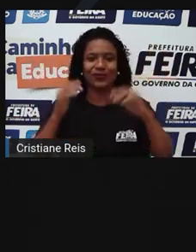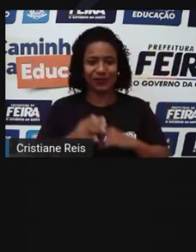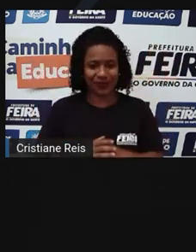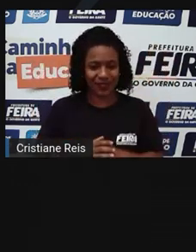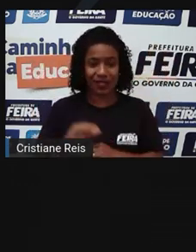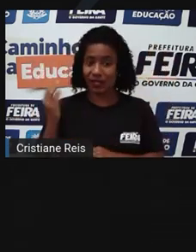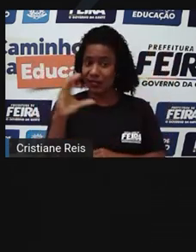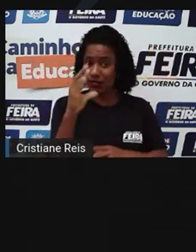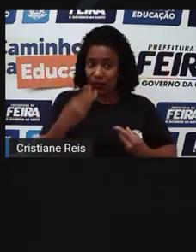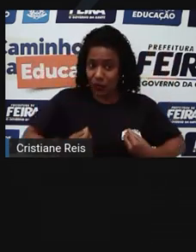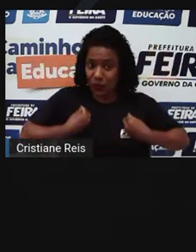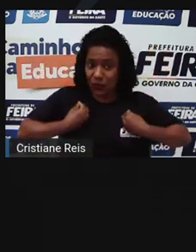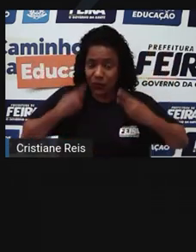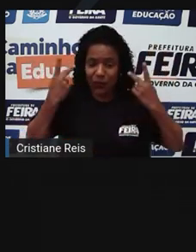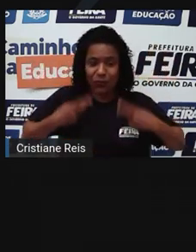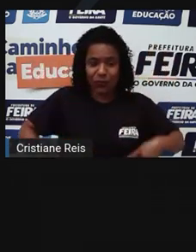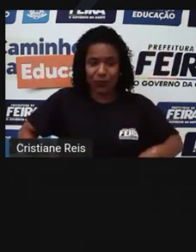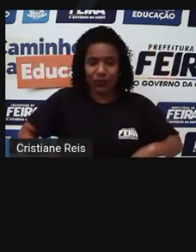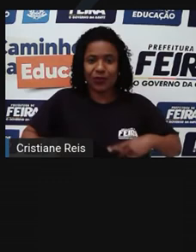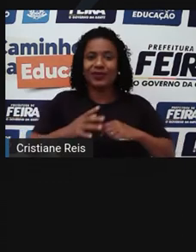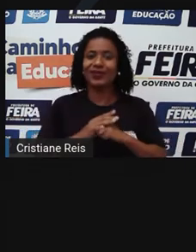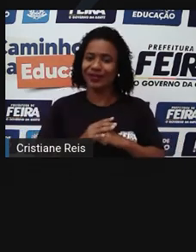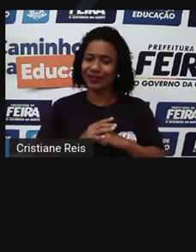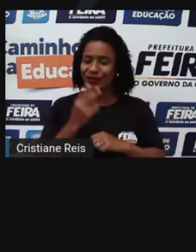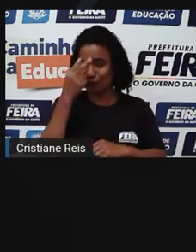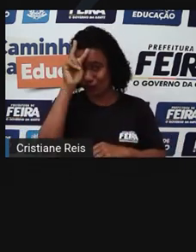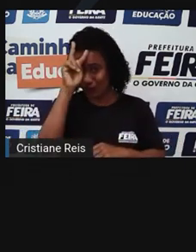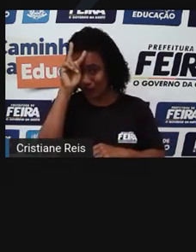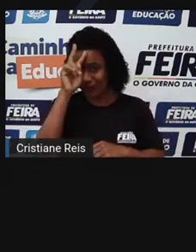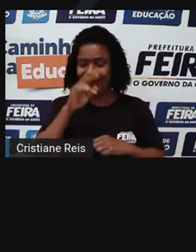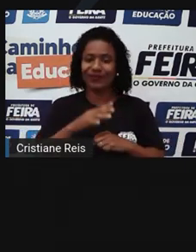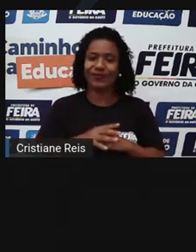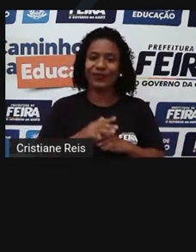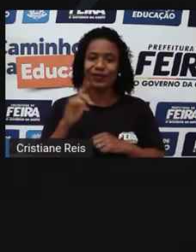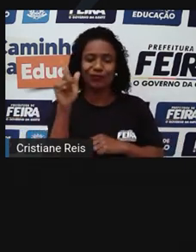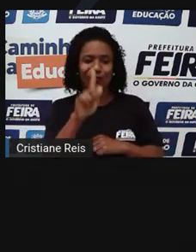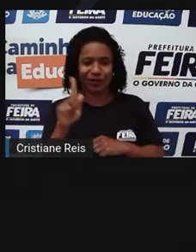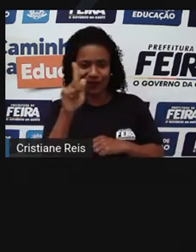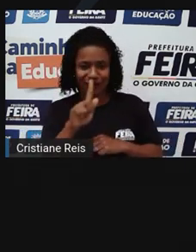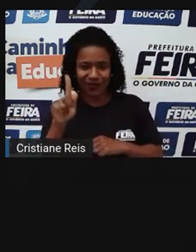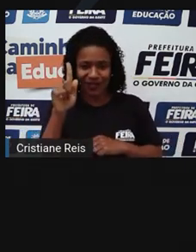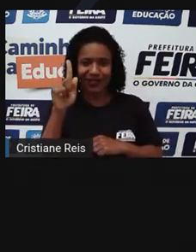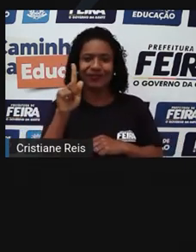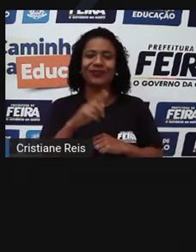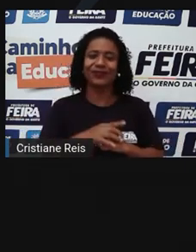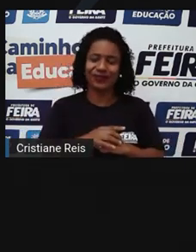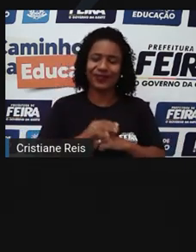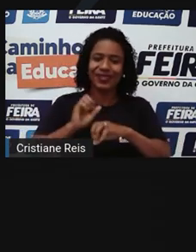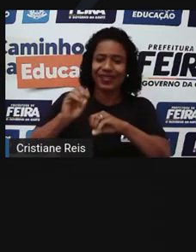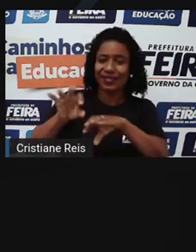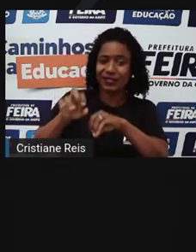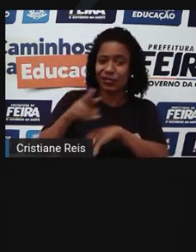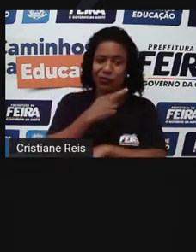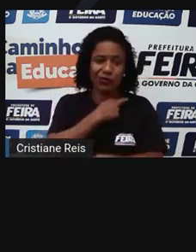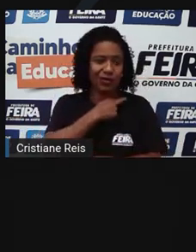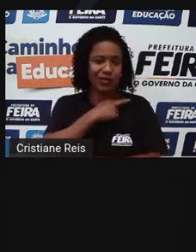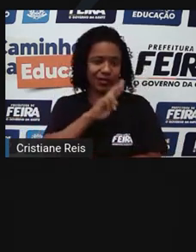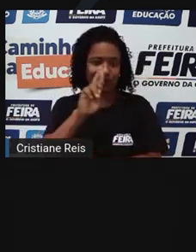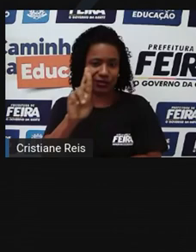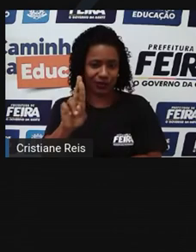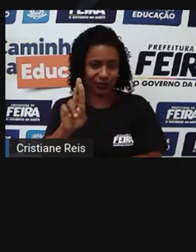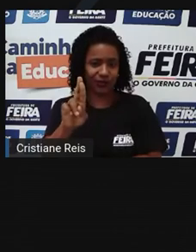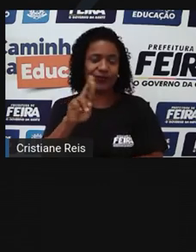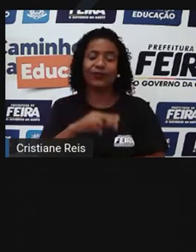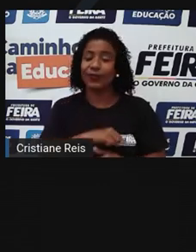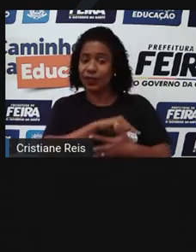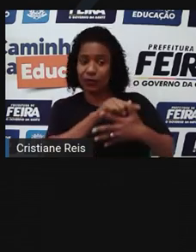Ciências humanas A. História B. Geografia 5. Ensino religioso O